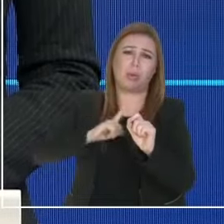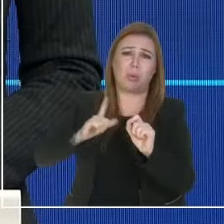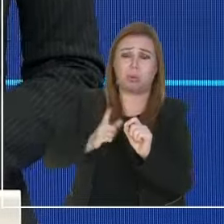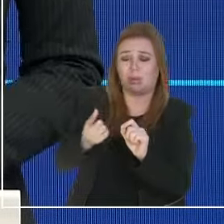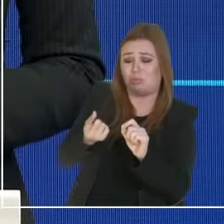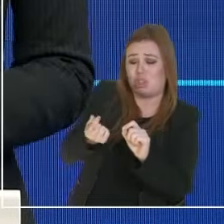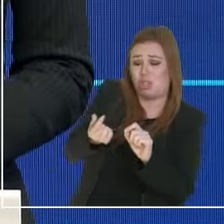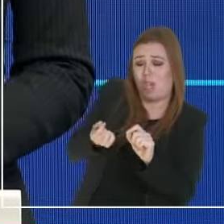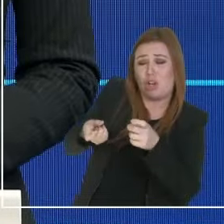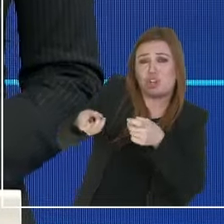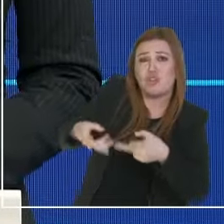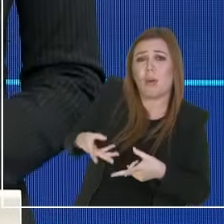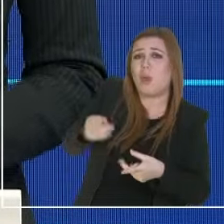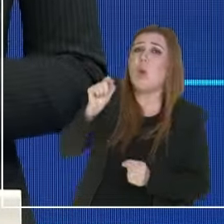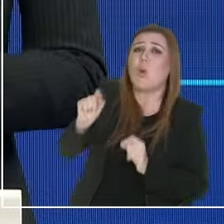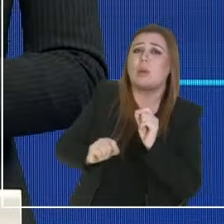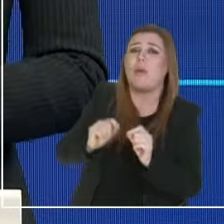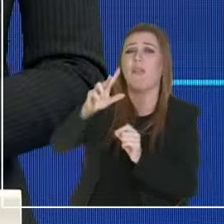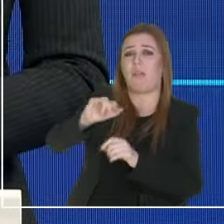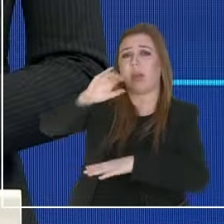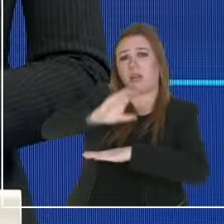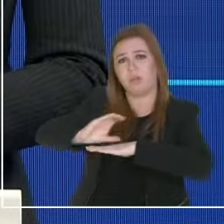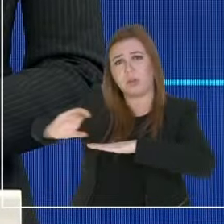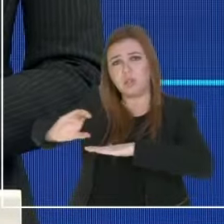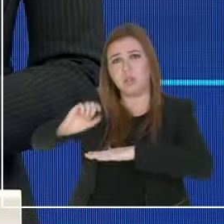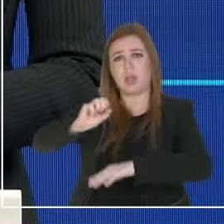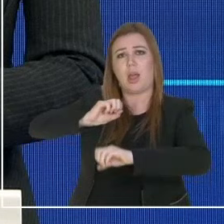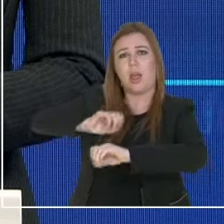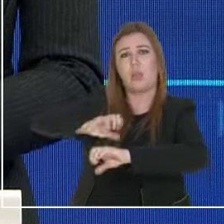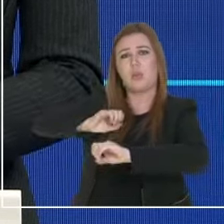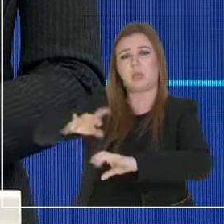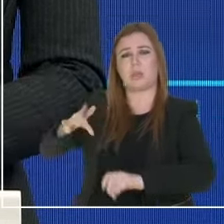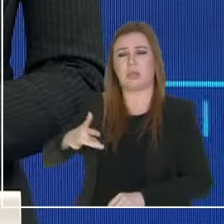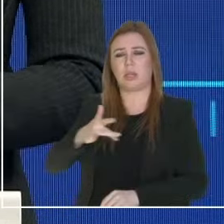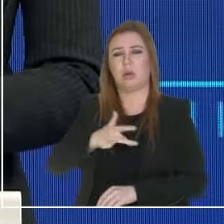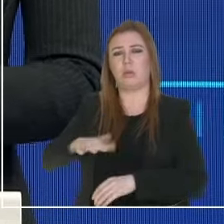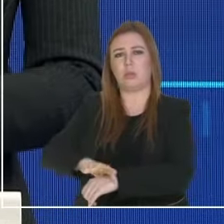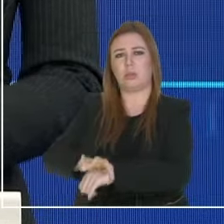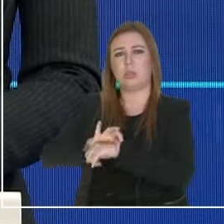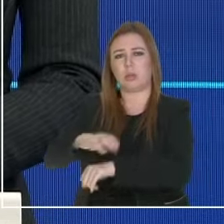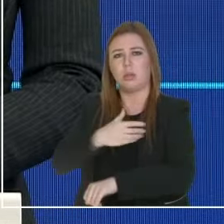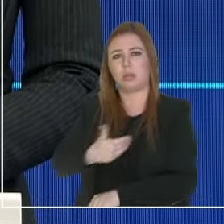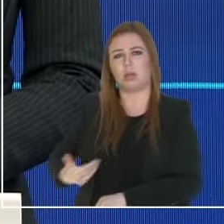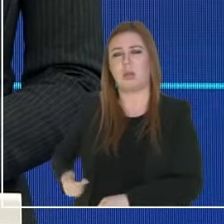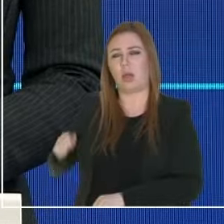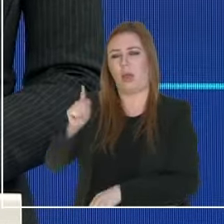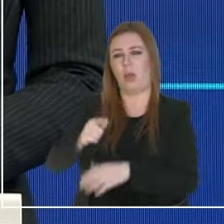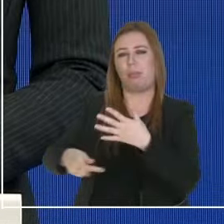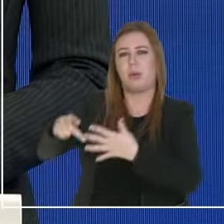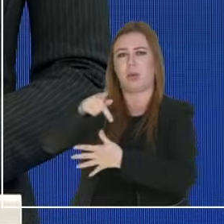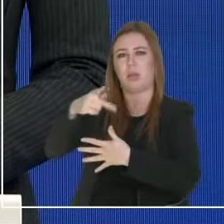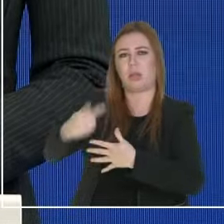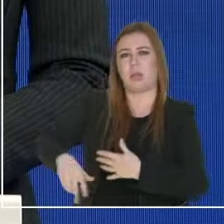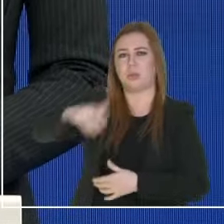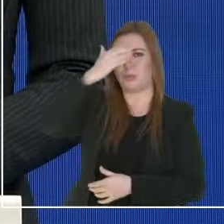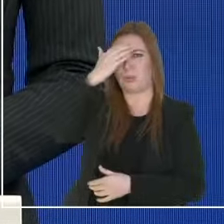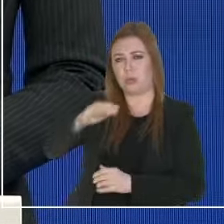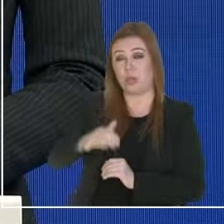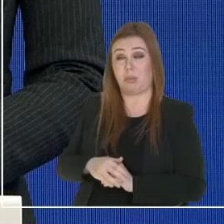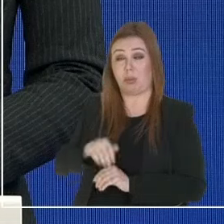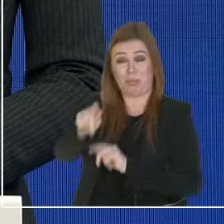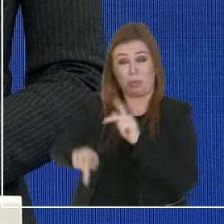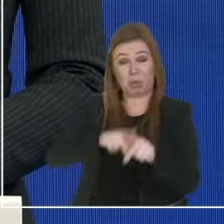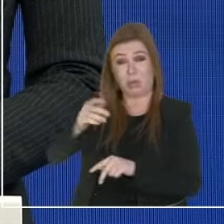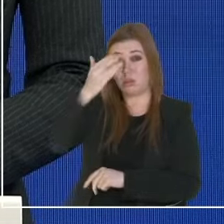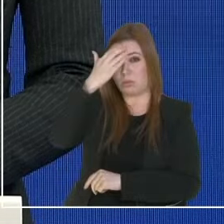orçamento, o que sobrar nós vamos investir em educação, saúde e segurança pública, que são as prioridades do curitibano. Os curitibanos também